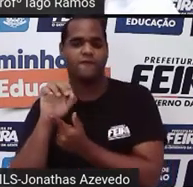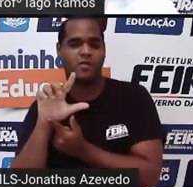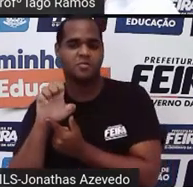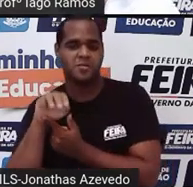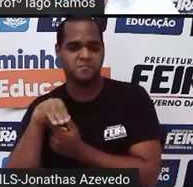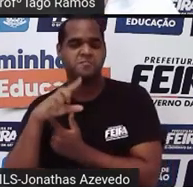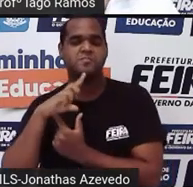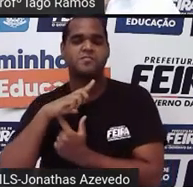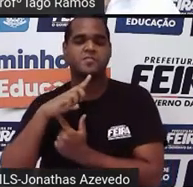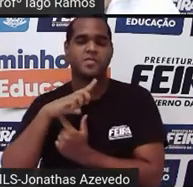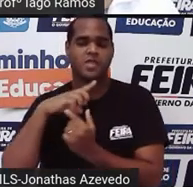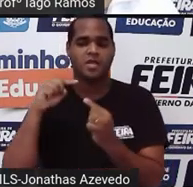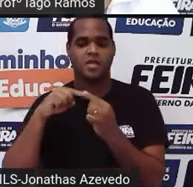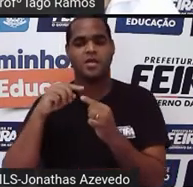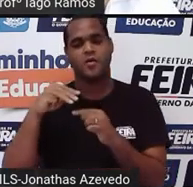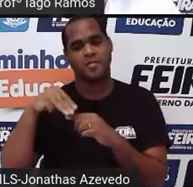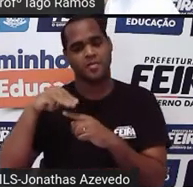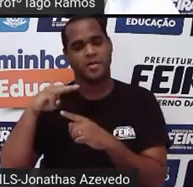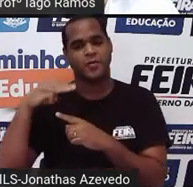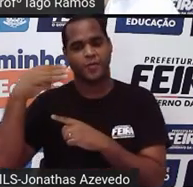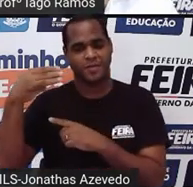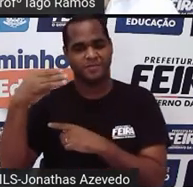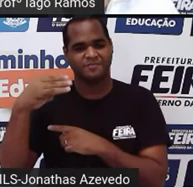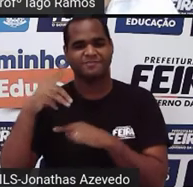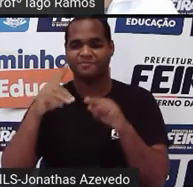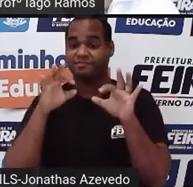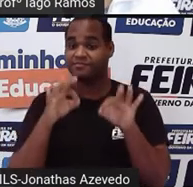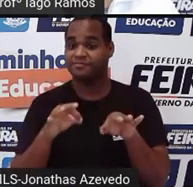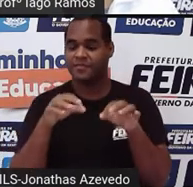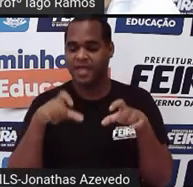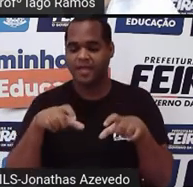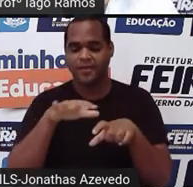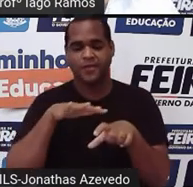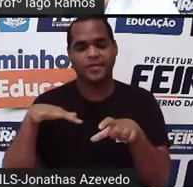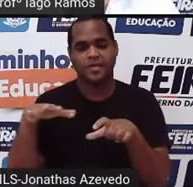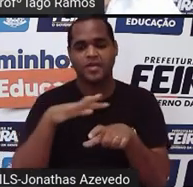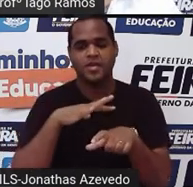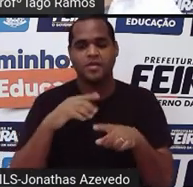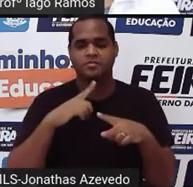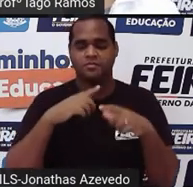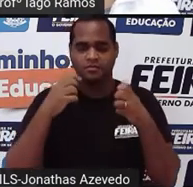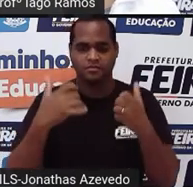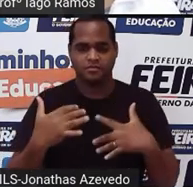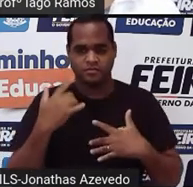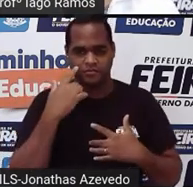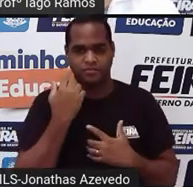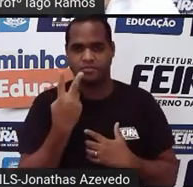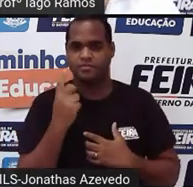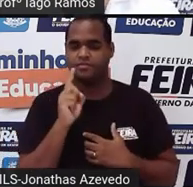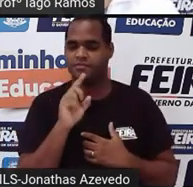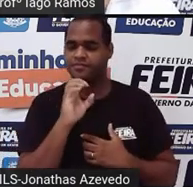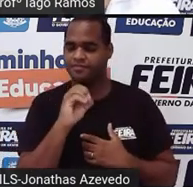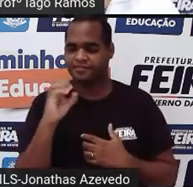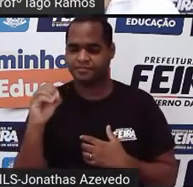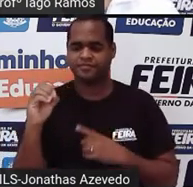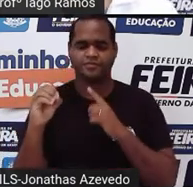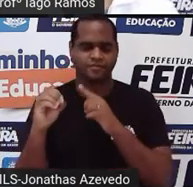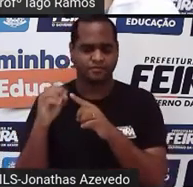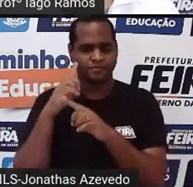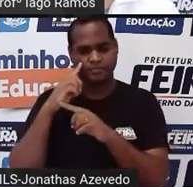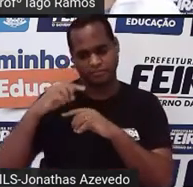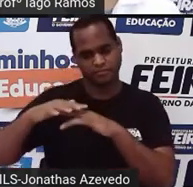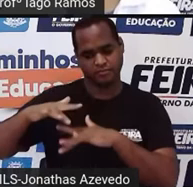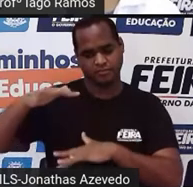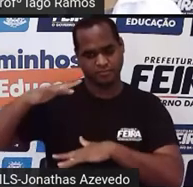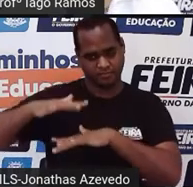metro cúbico. Ou seja, aquele recipiente ali de dois mil litros tem um volume